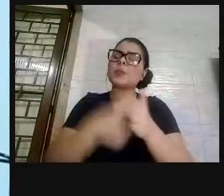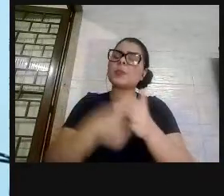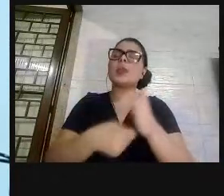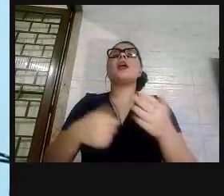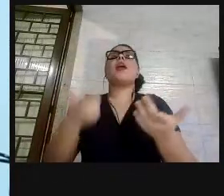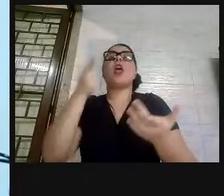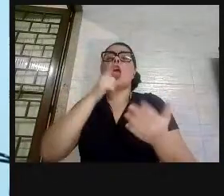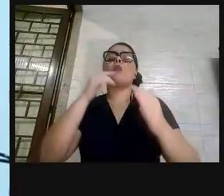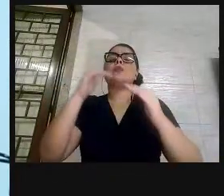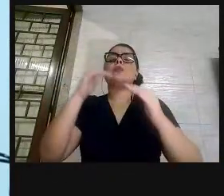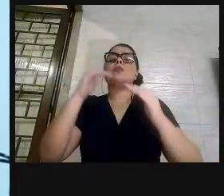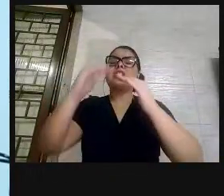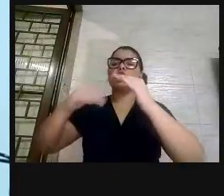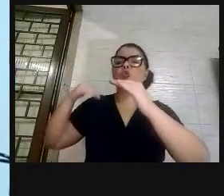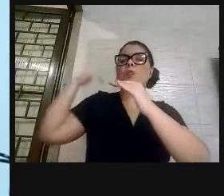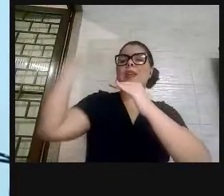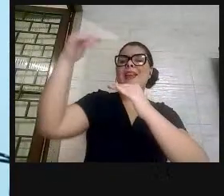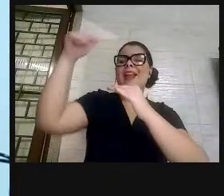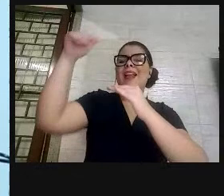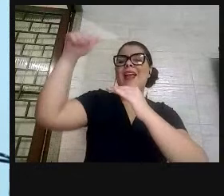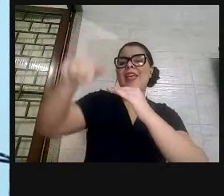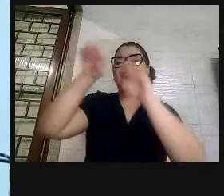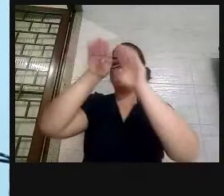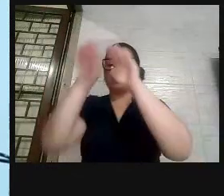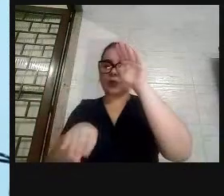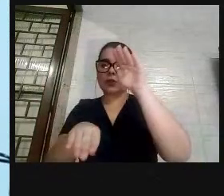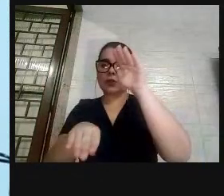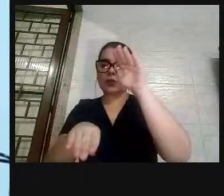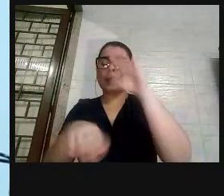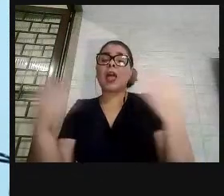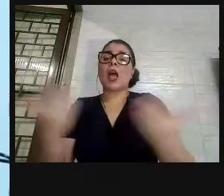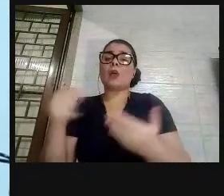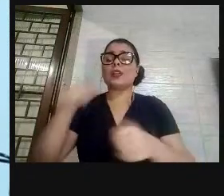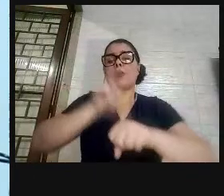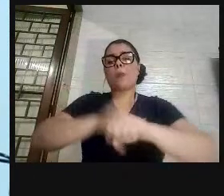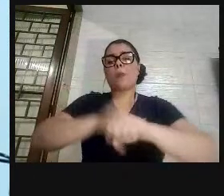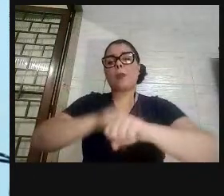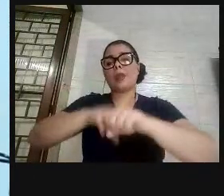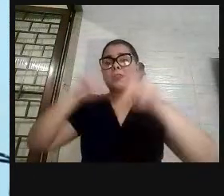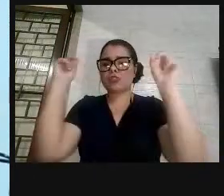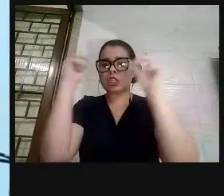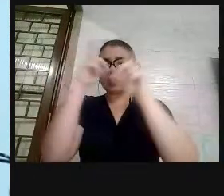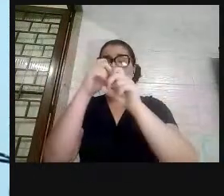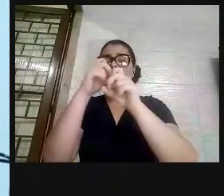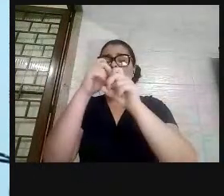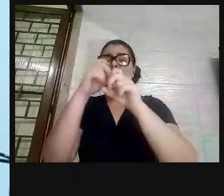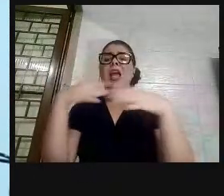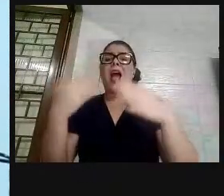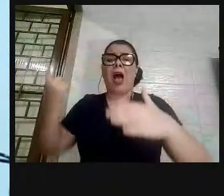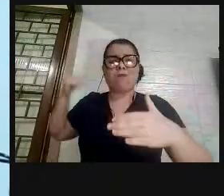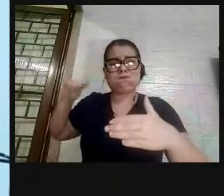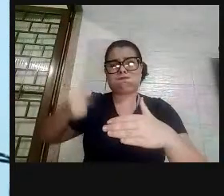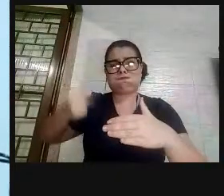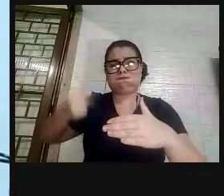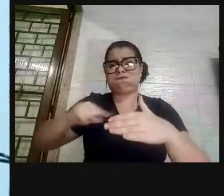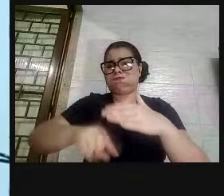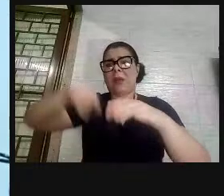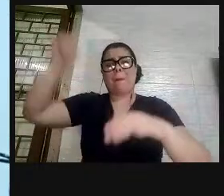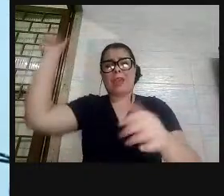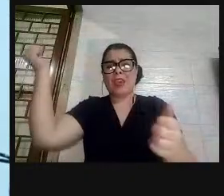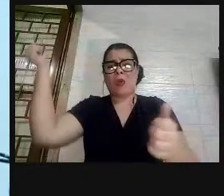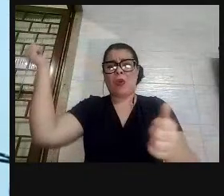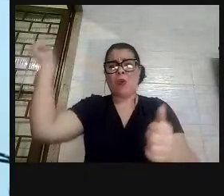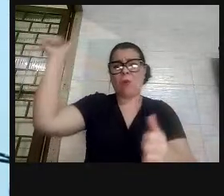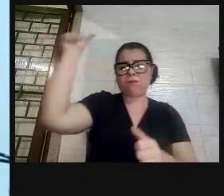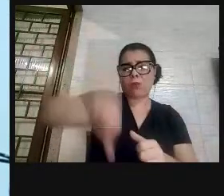mitigar essa desigualdade. Agora, com a pandemia do coronavírus, nós tivemos ainda aprofundamento dessa desigualdade. Os pobres foram